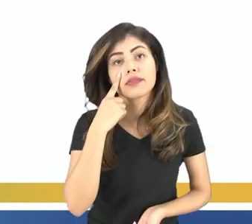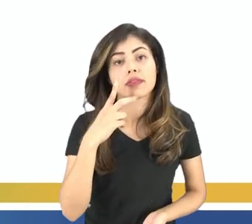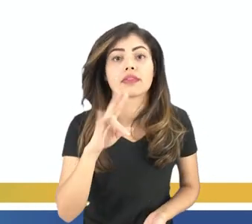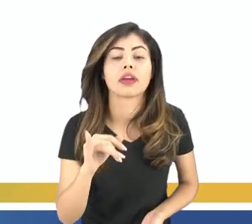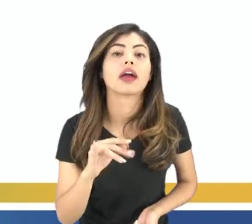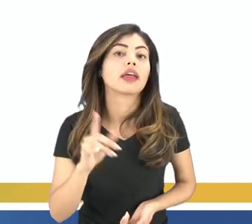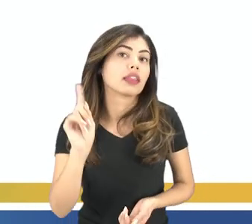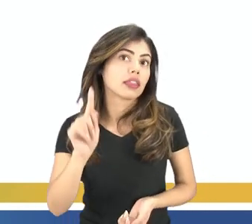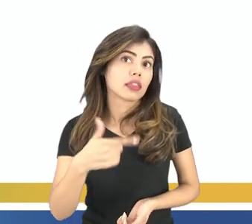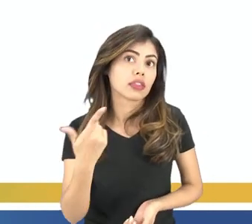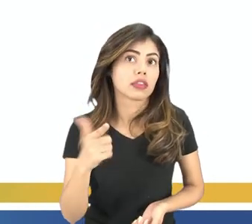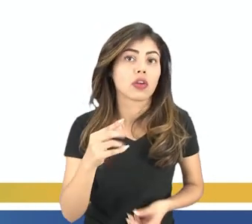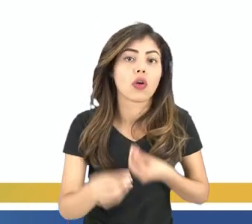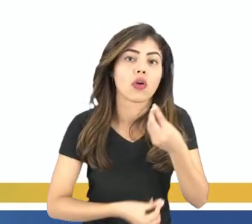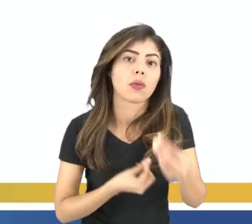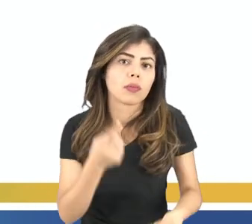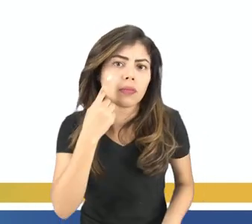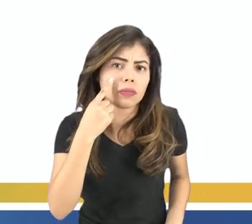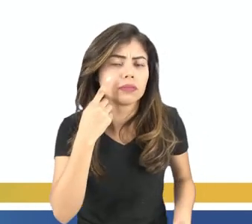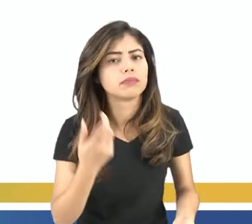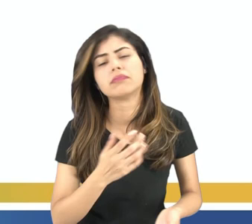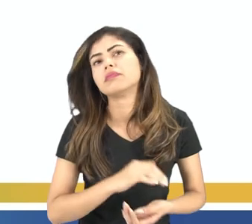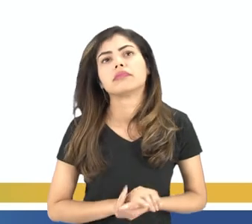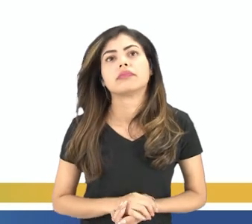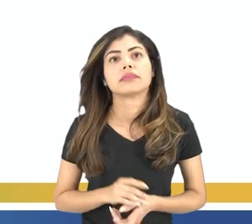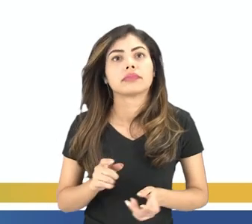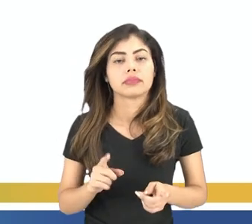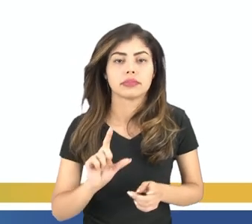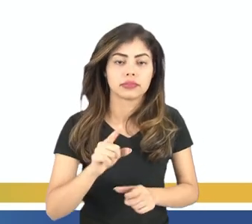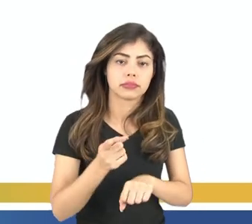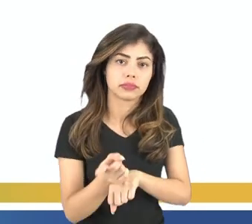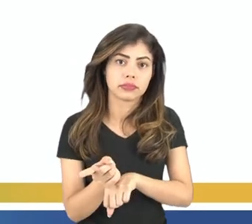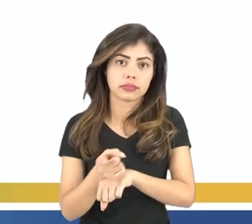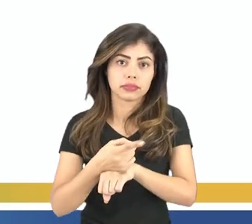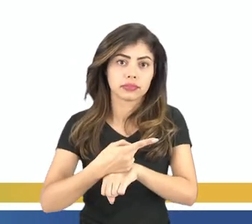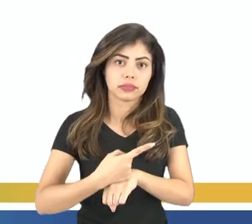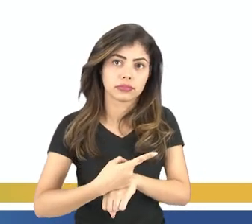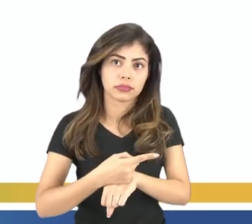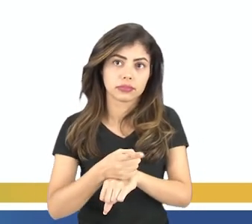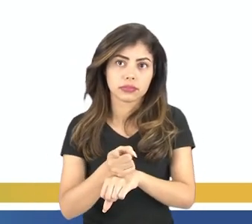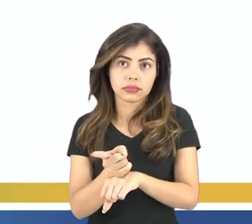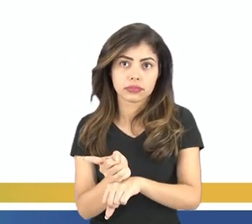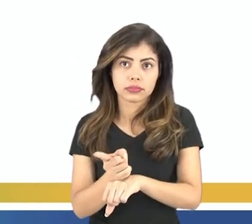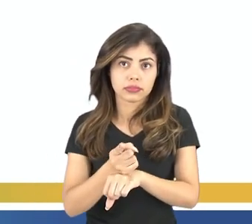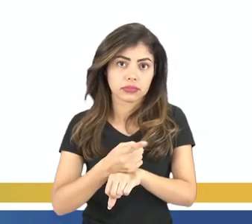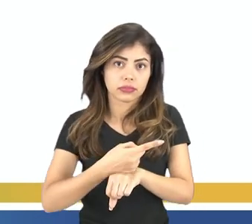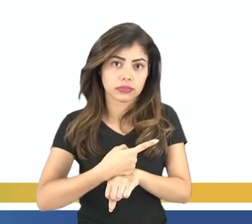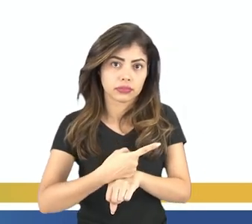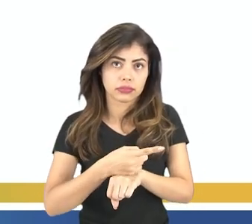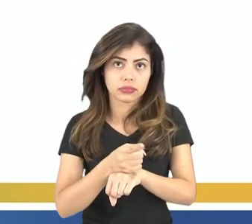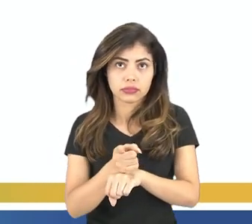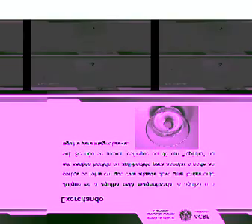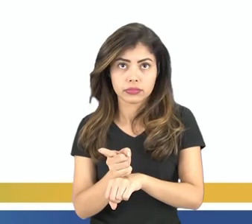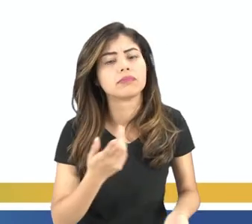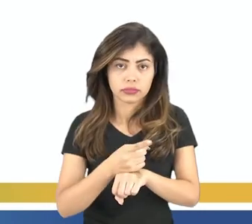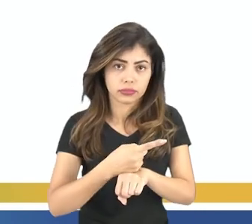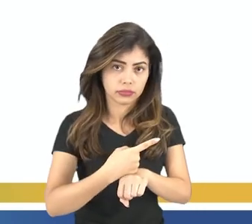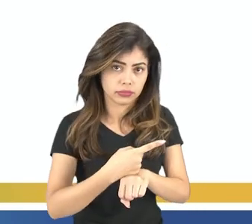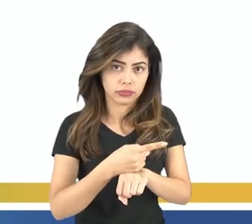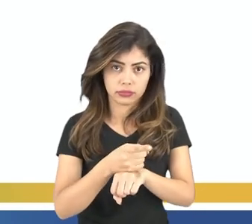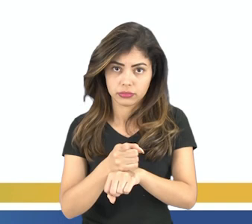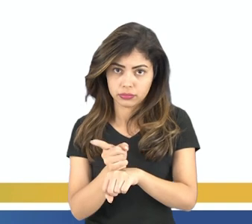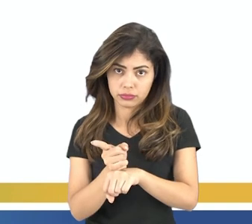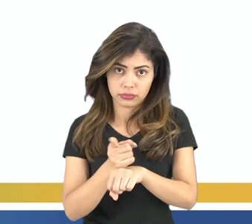ou não magnetizada. Como que você verifica? Ela vai ficar indo para um lado, vai ficar girando ali, procurando o polo